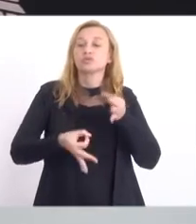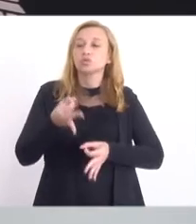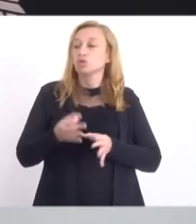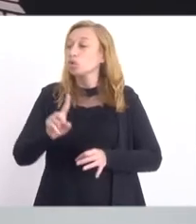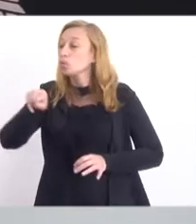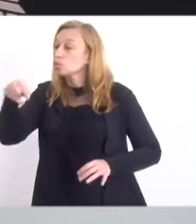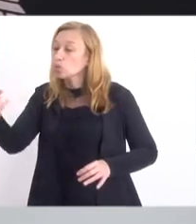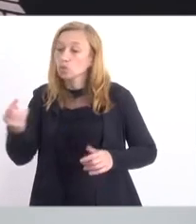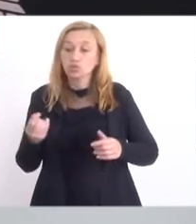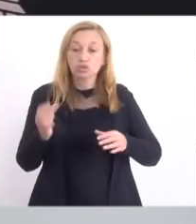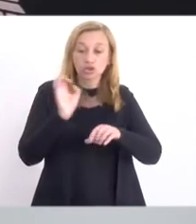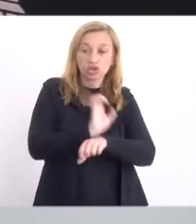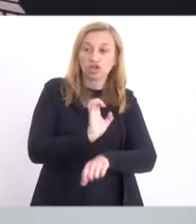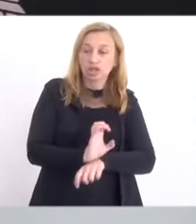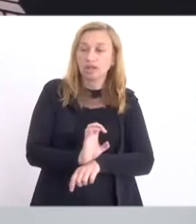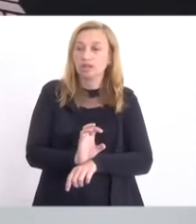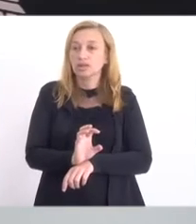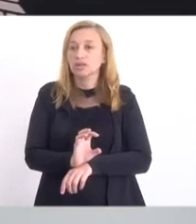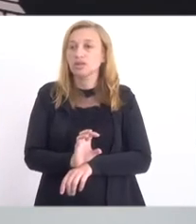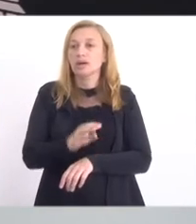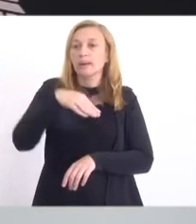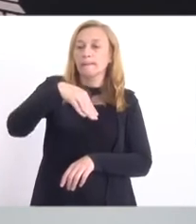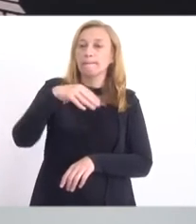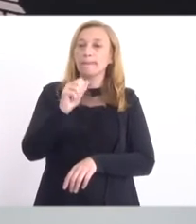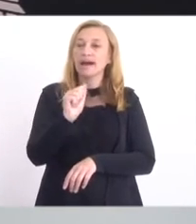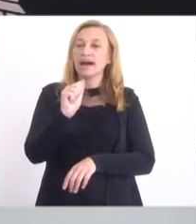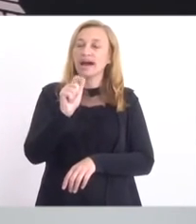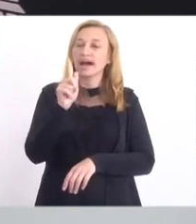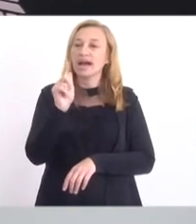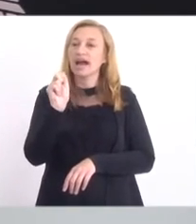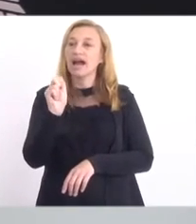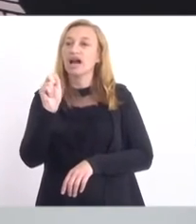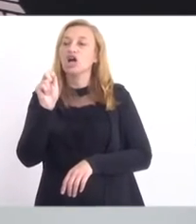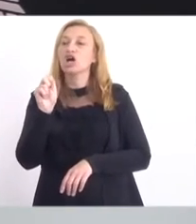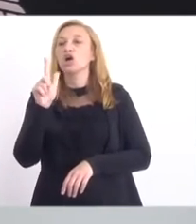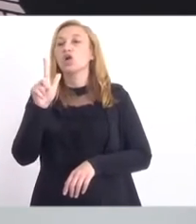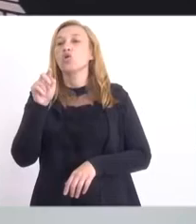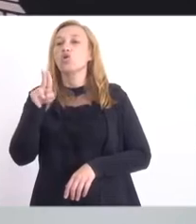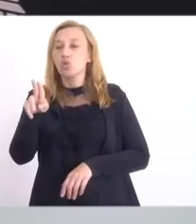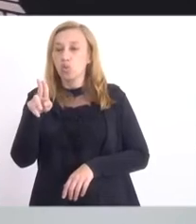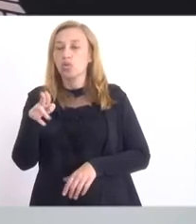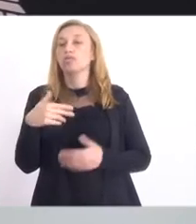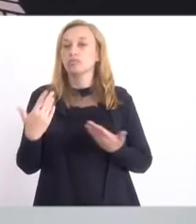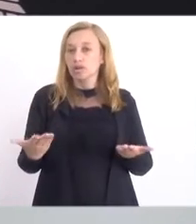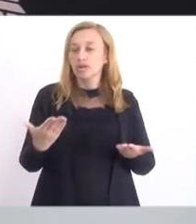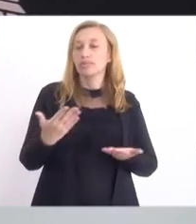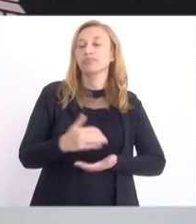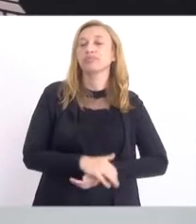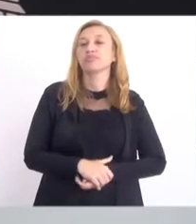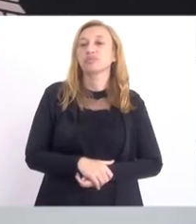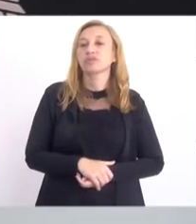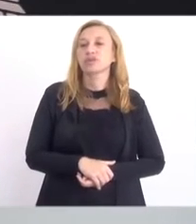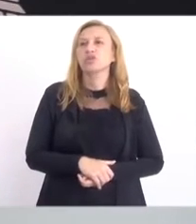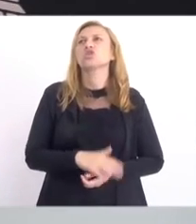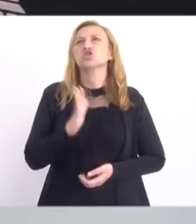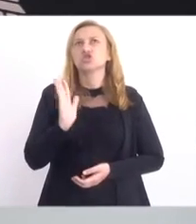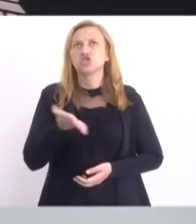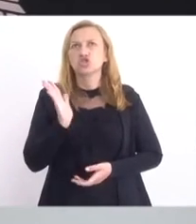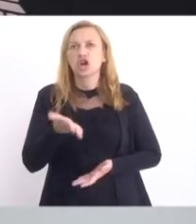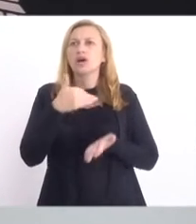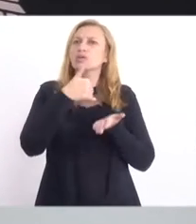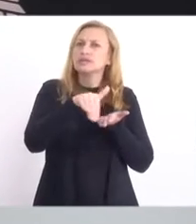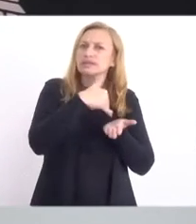de outros estados, inclusive da Magalu, da Magalu, lembro-me bem. E aí, já com o